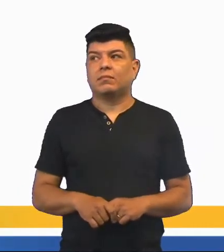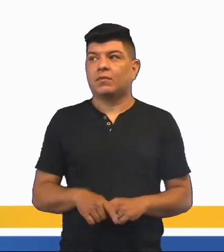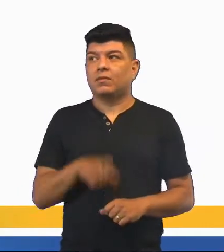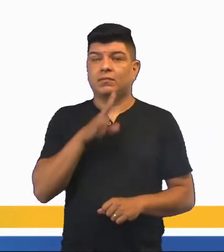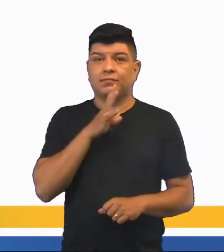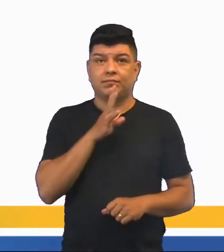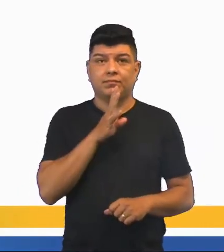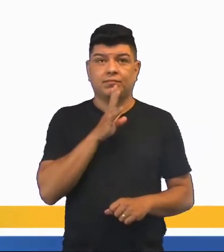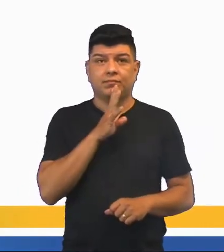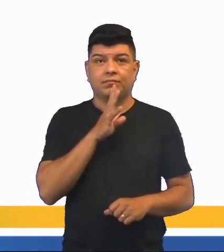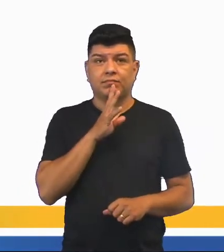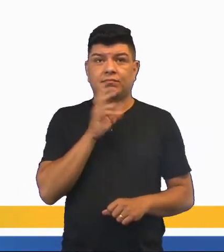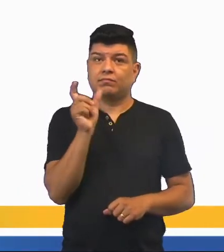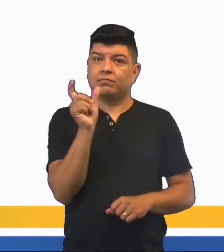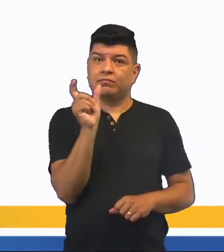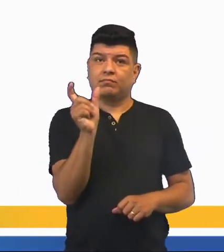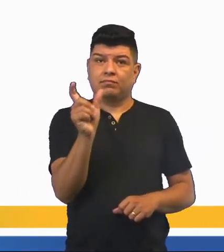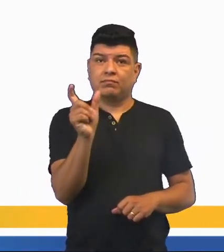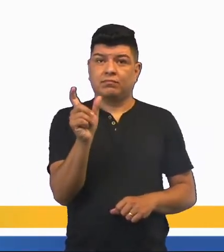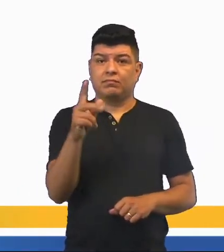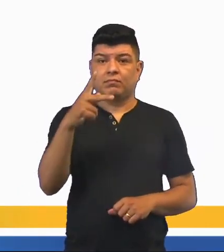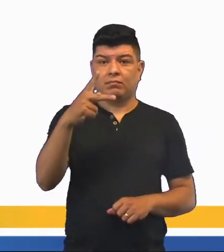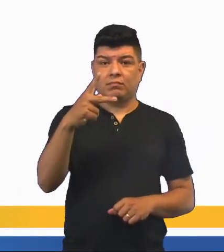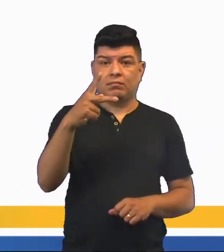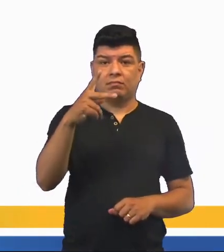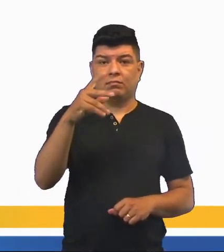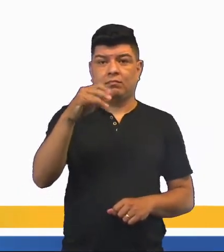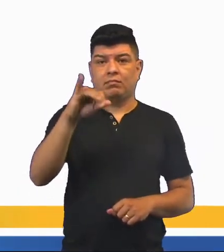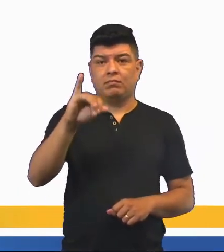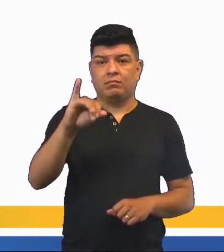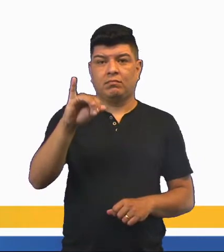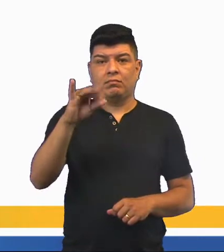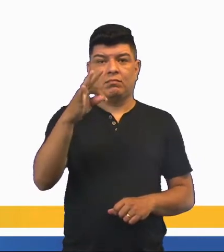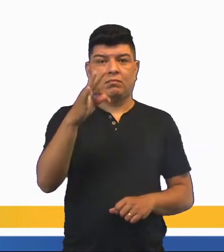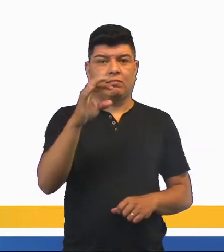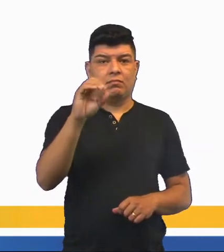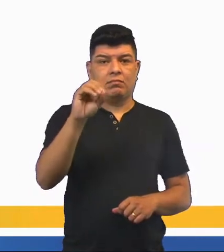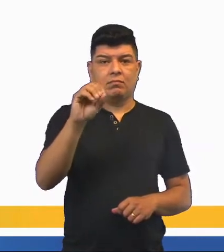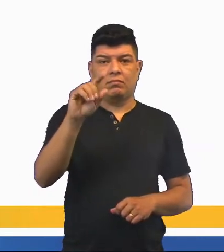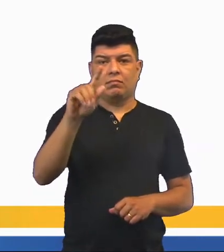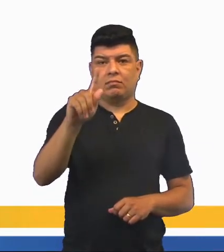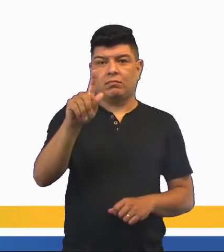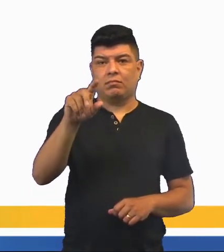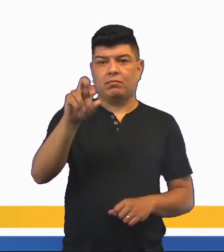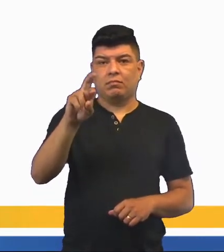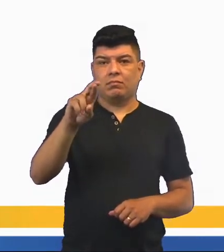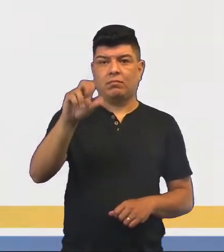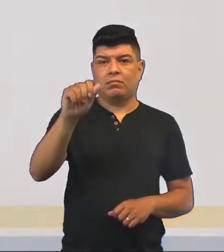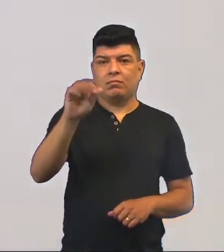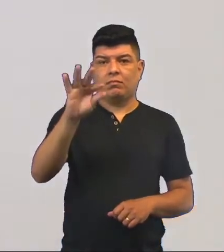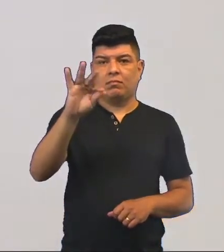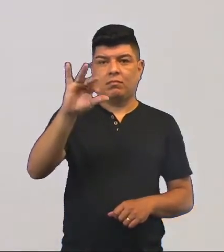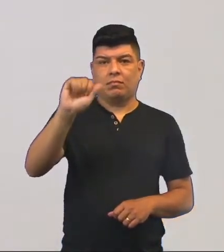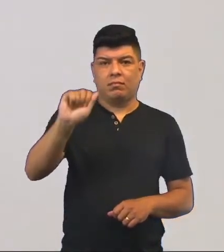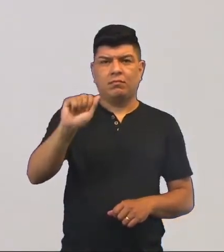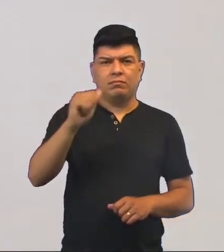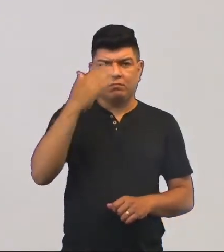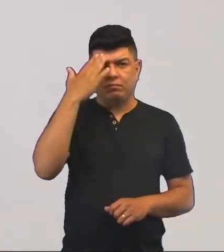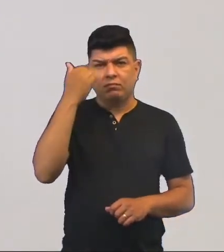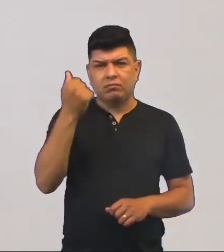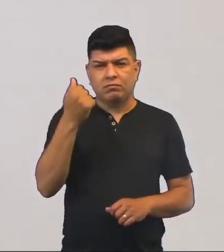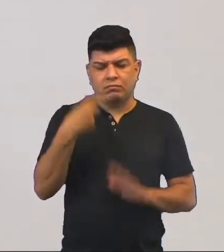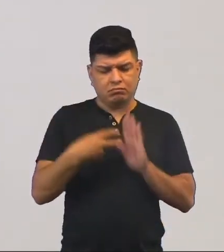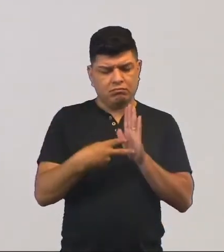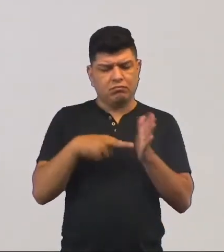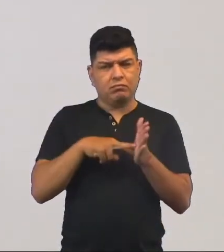você conhece a palavra pictografia? Sabe o que significa? Você já